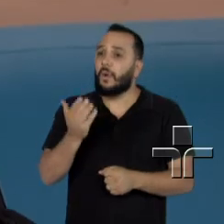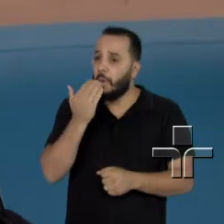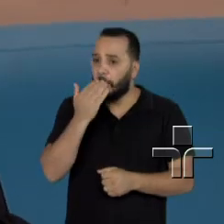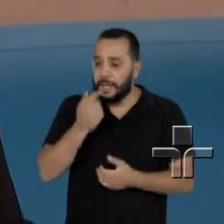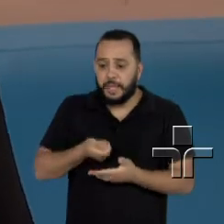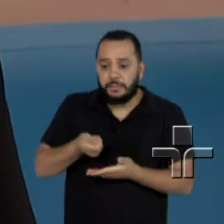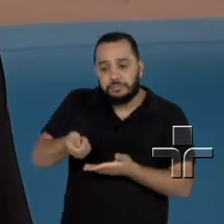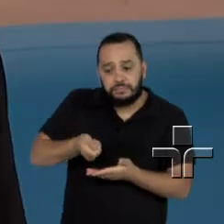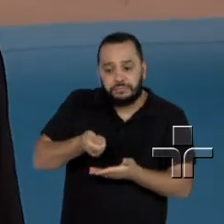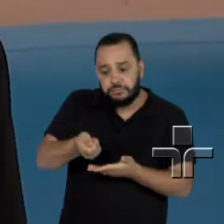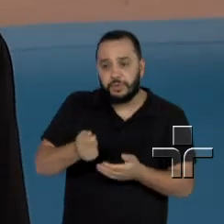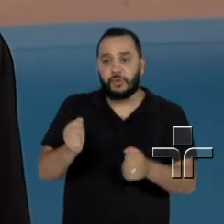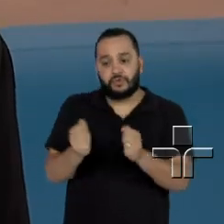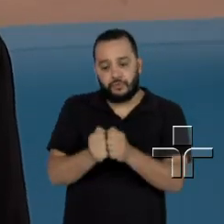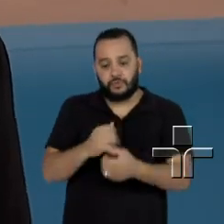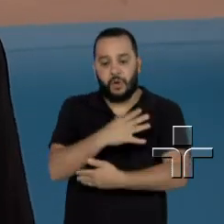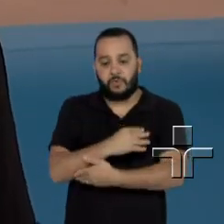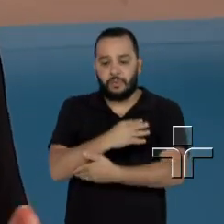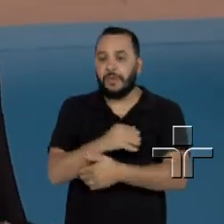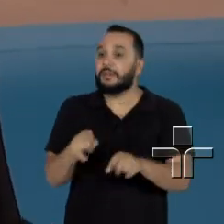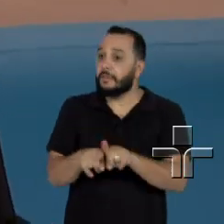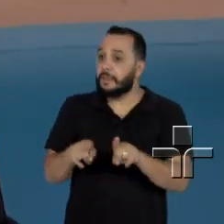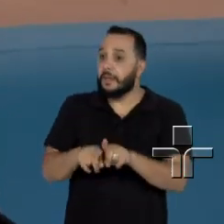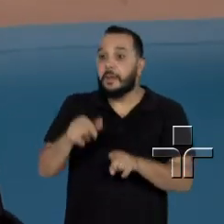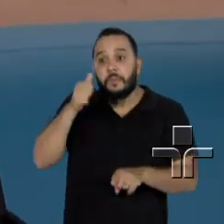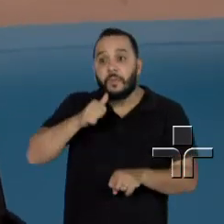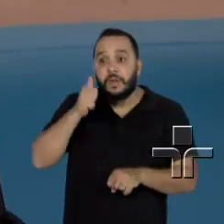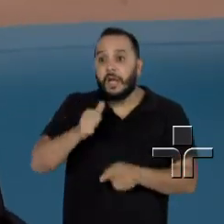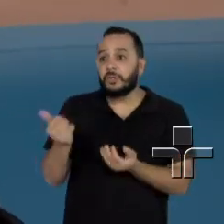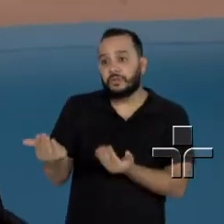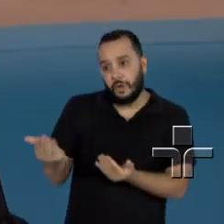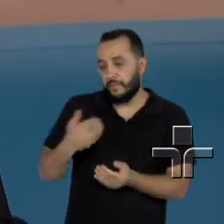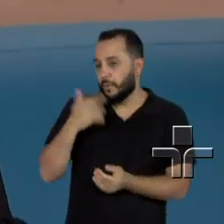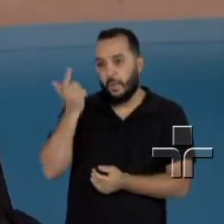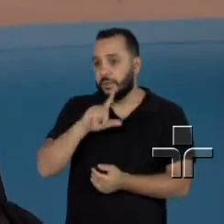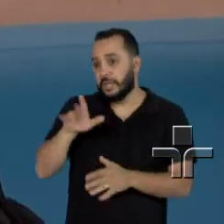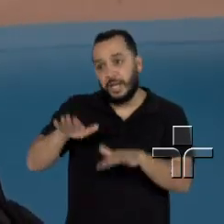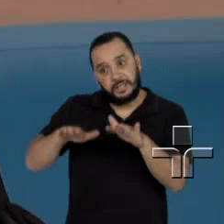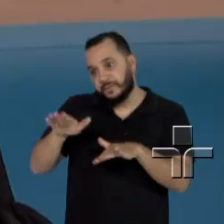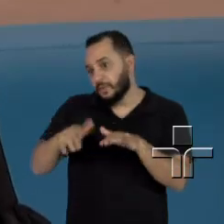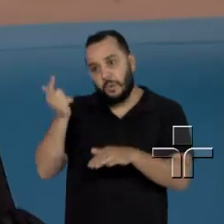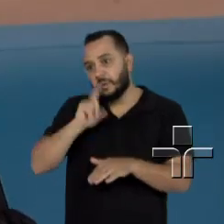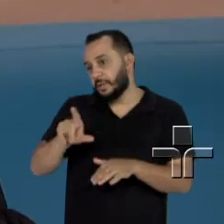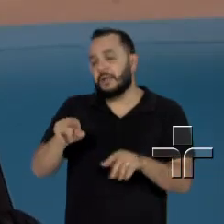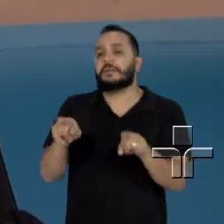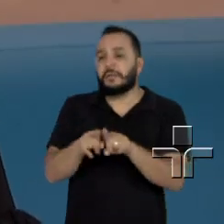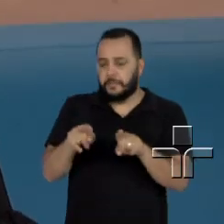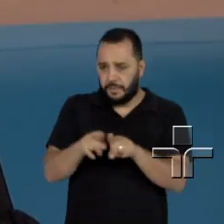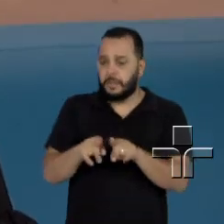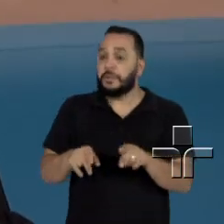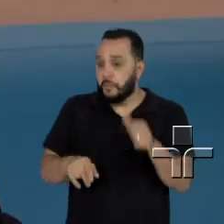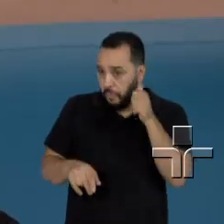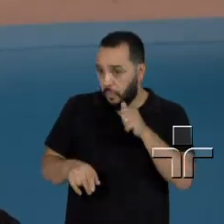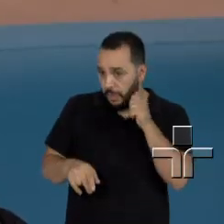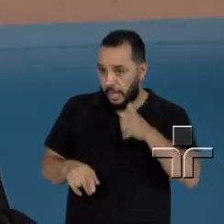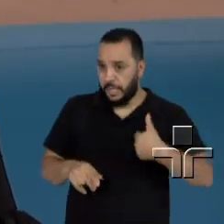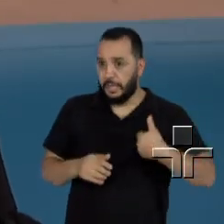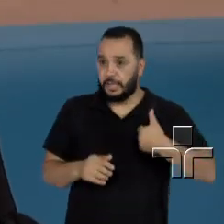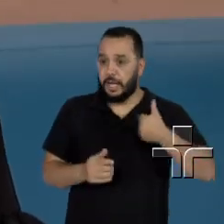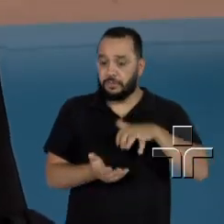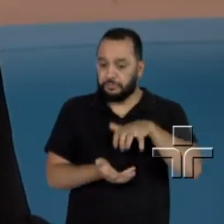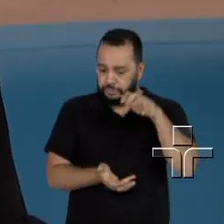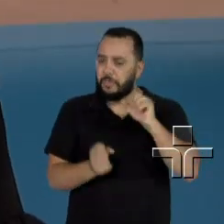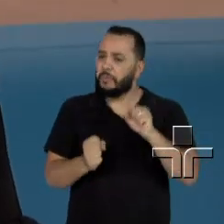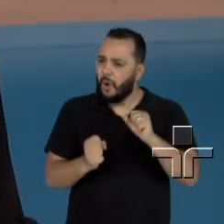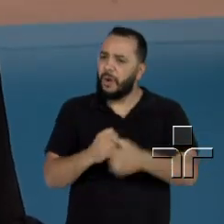pacientes. Assim como umas meninas jovens não conseguem amamentar, a mulher mais velha, ela pode sim produzir o leite. Mesmo que